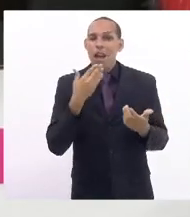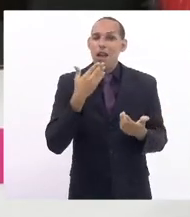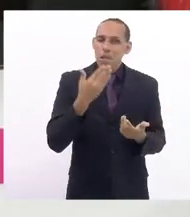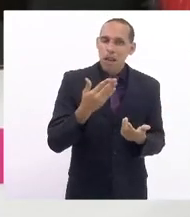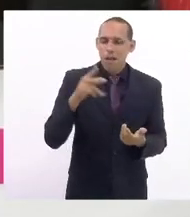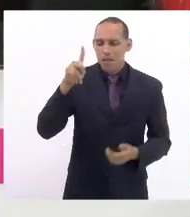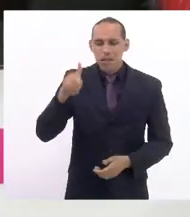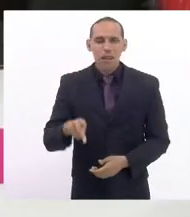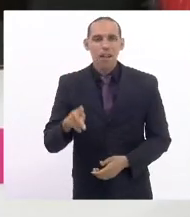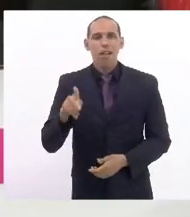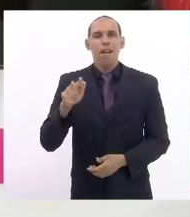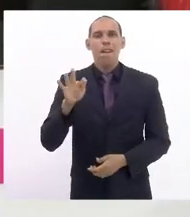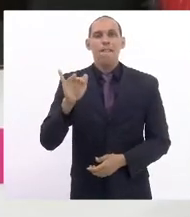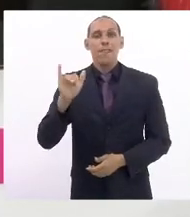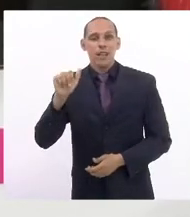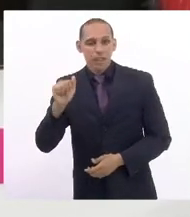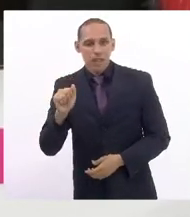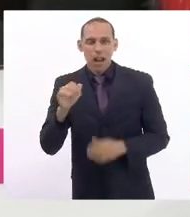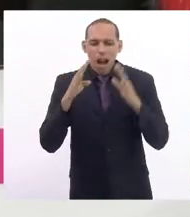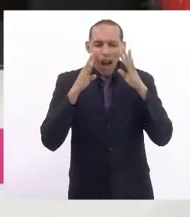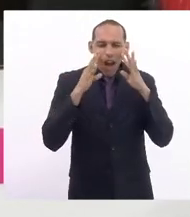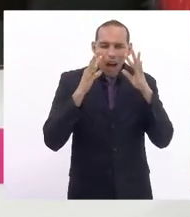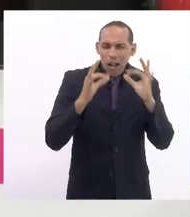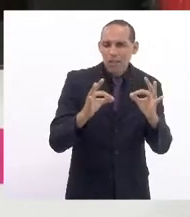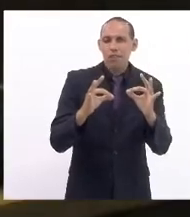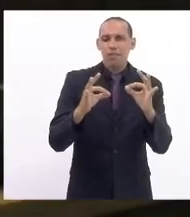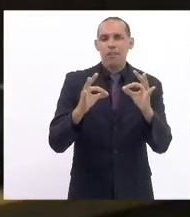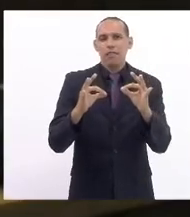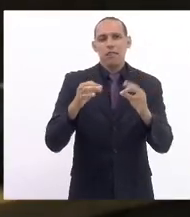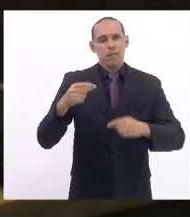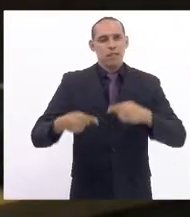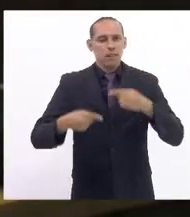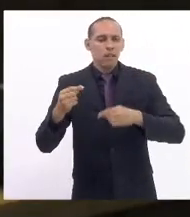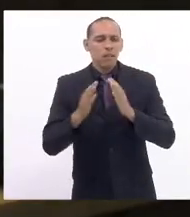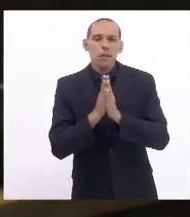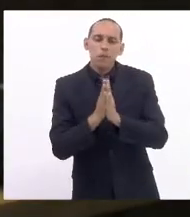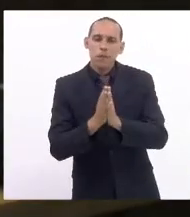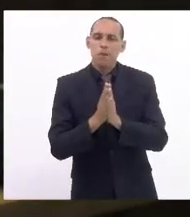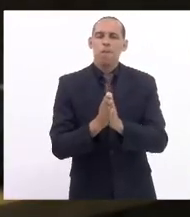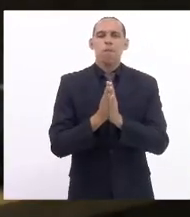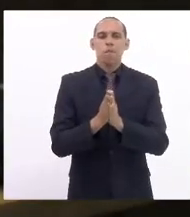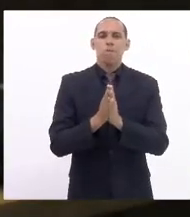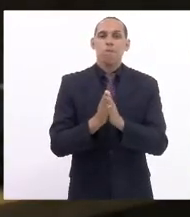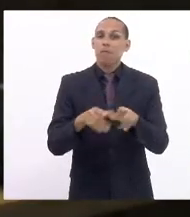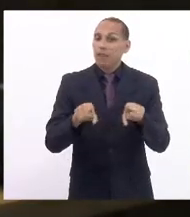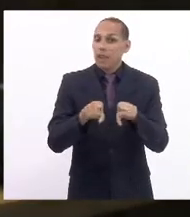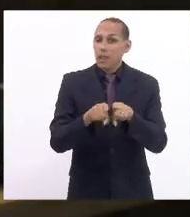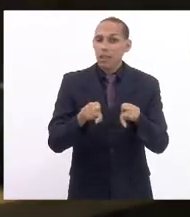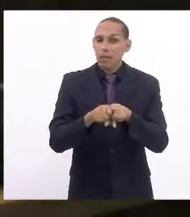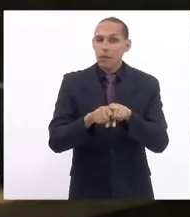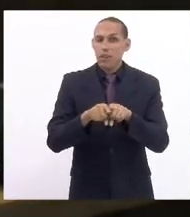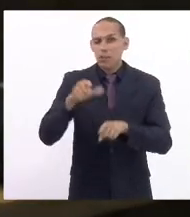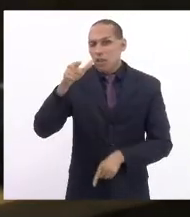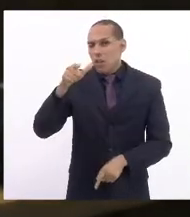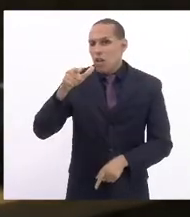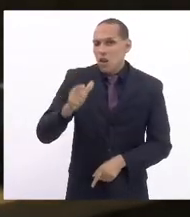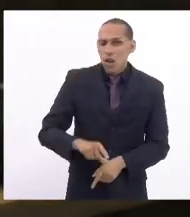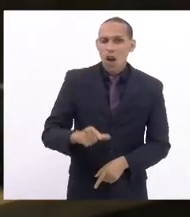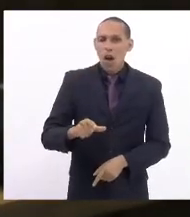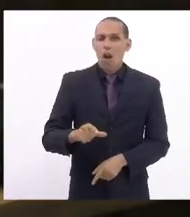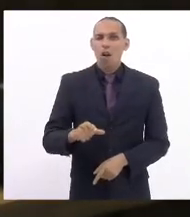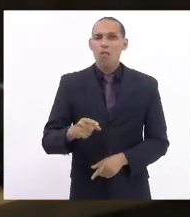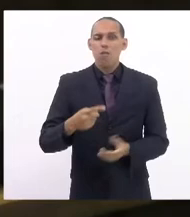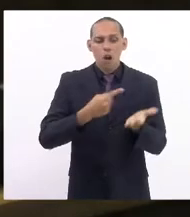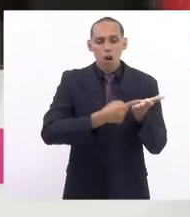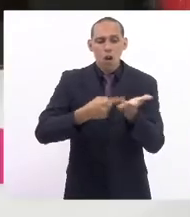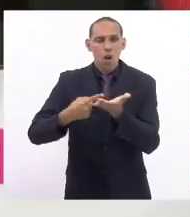que ficasse atenta a essa política e que renovasse de imediato esses convênios porque já houve